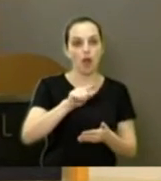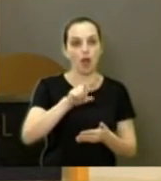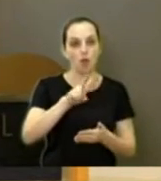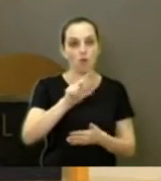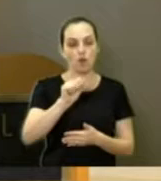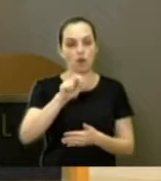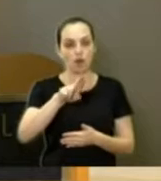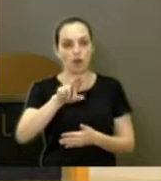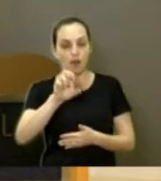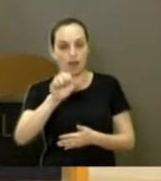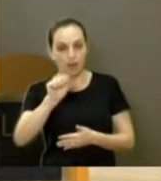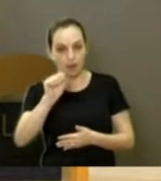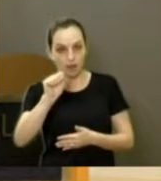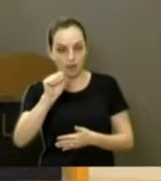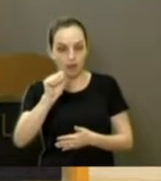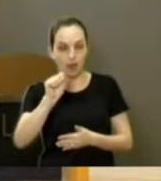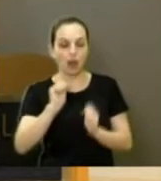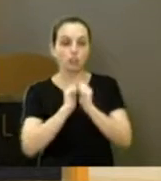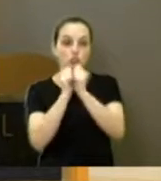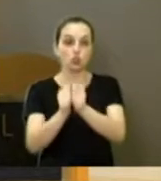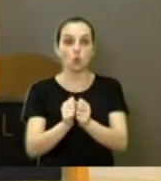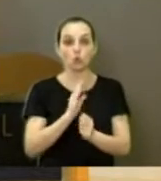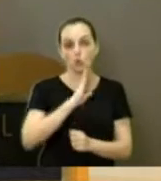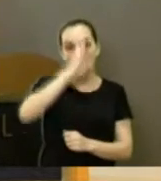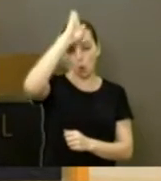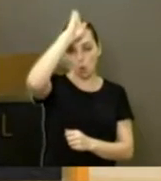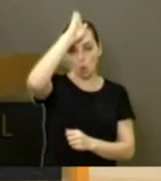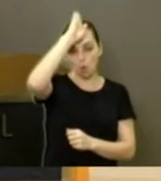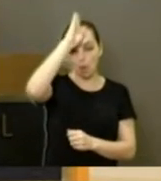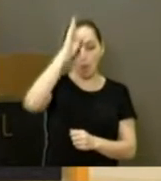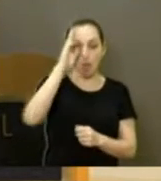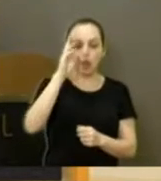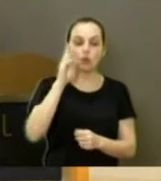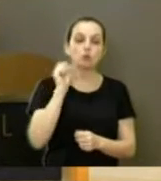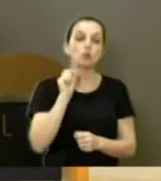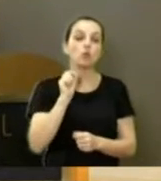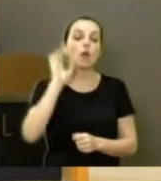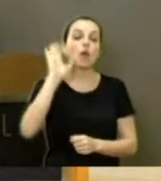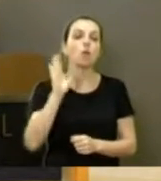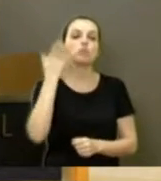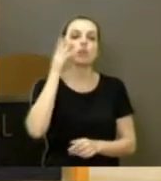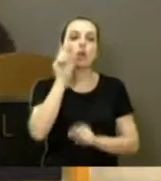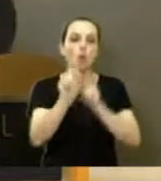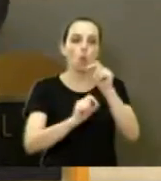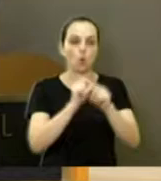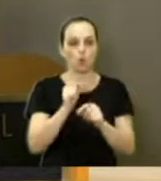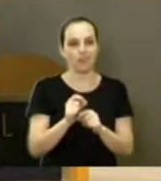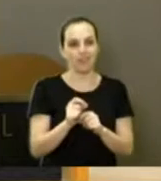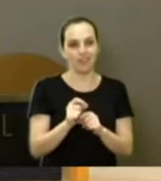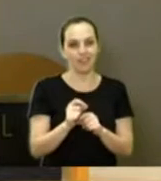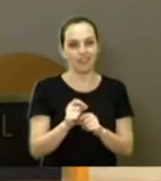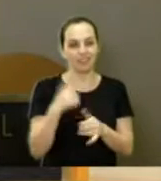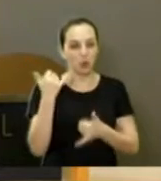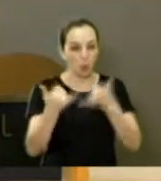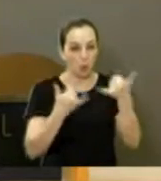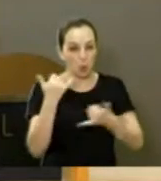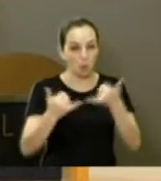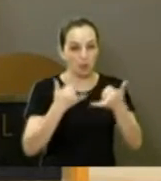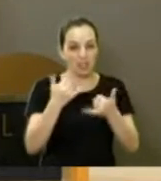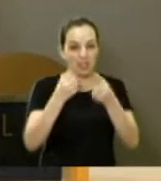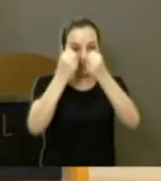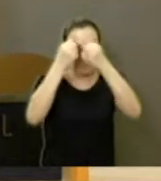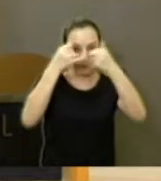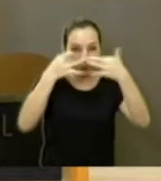o corpo de bombeiro vai lá no local. Aí, o aconteceu? Um brinquedo, saiu uma